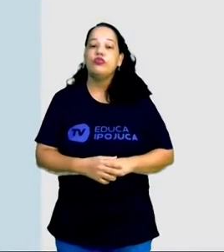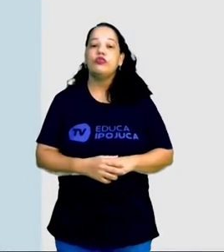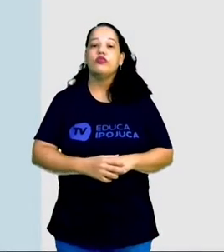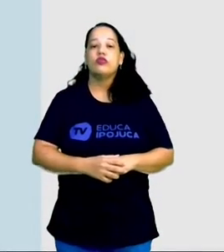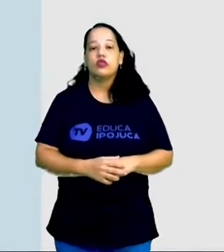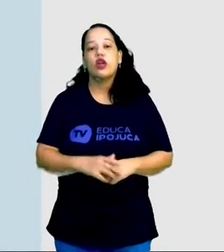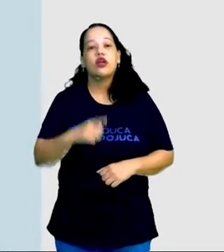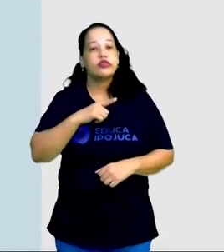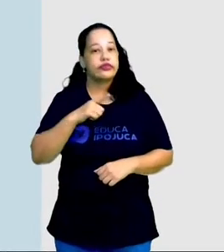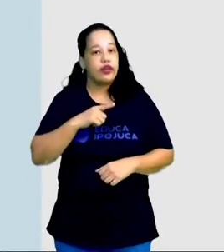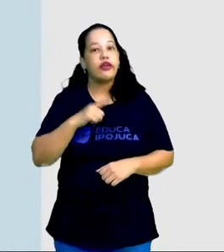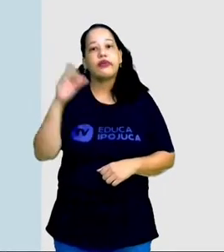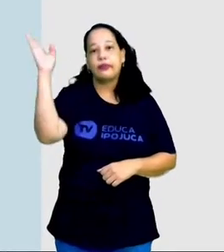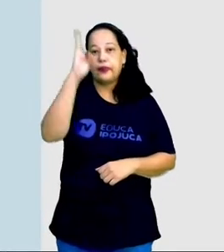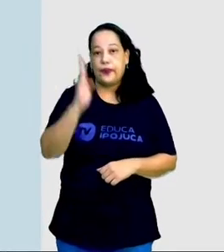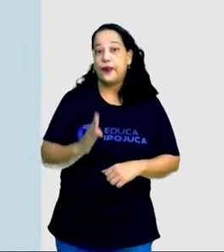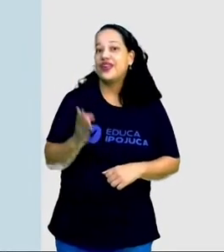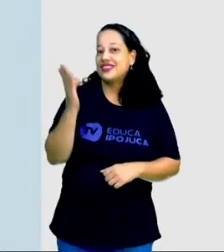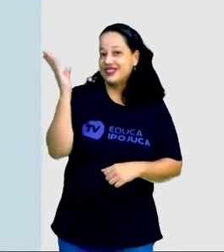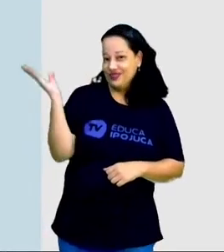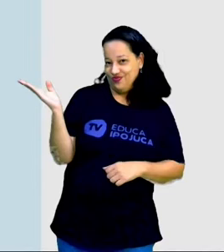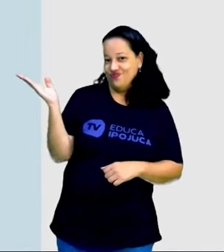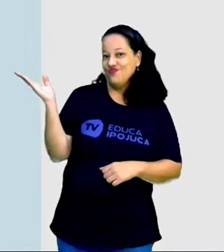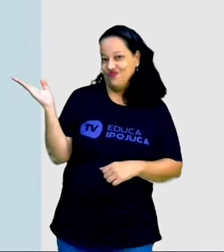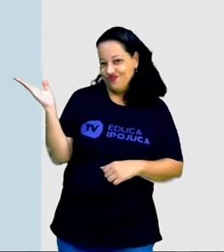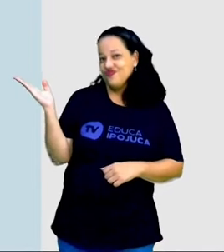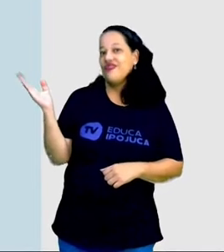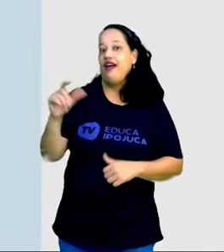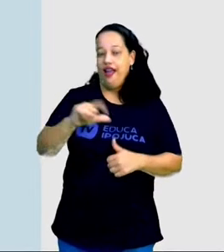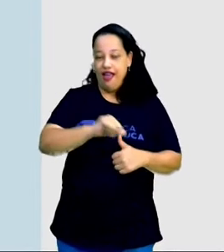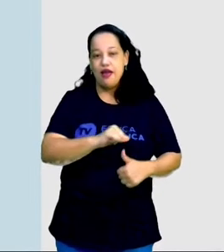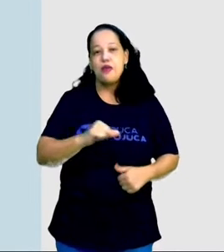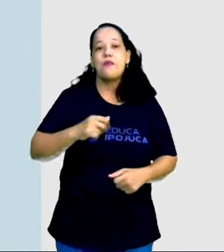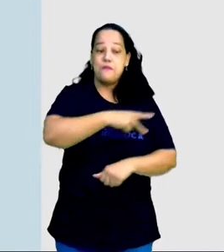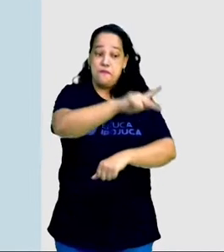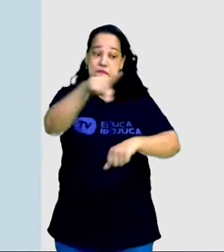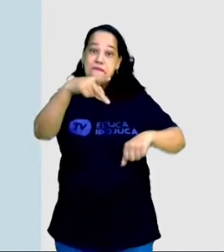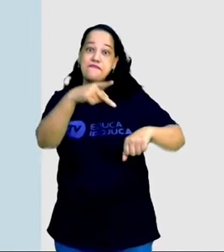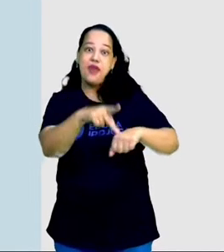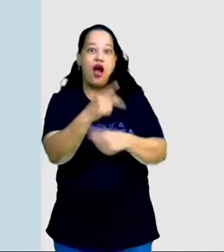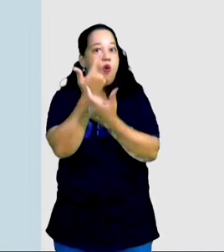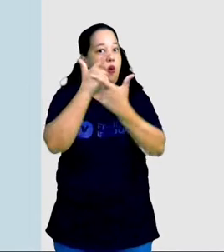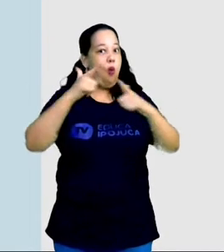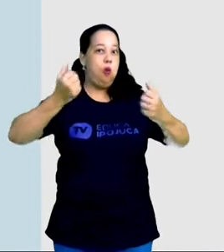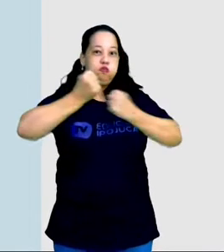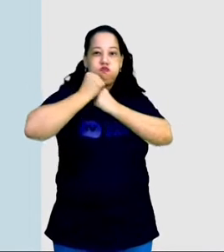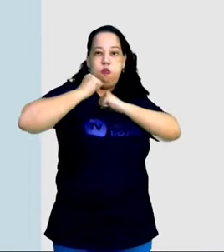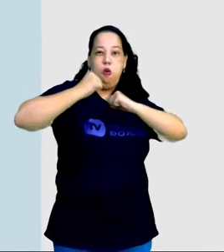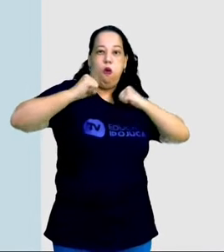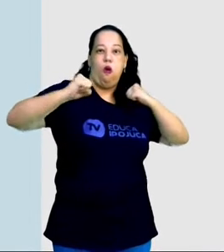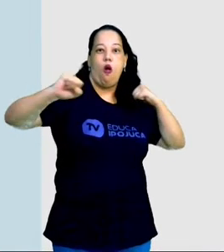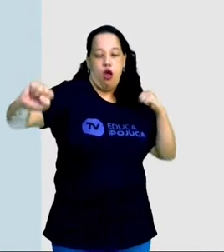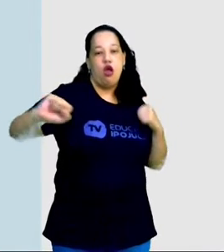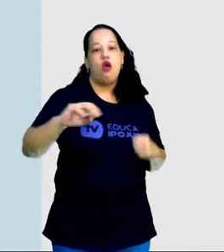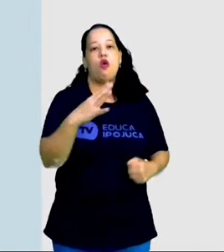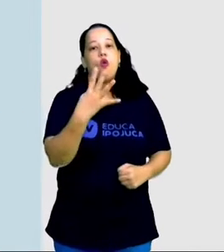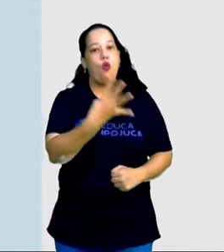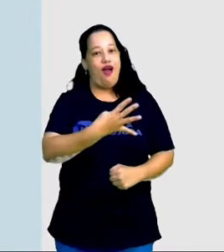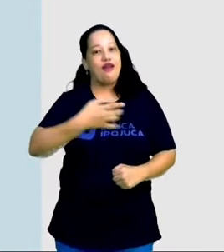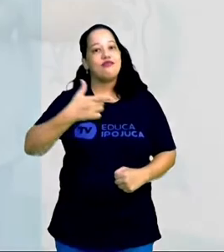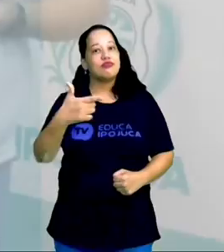temos aí o Brasil como o maior país do continente. O Brasil ocupa 42%